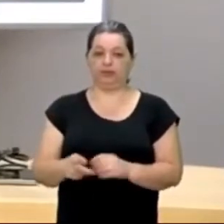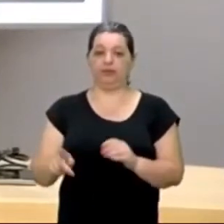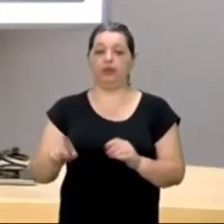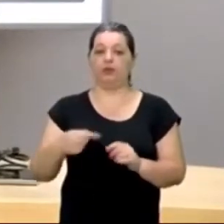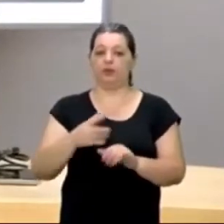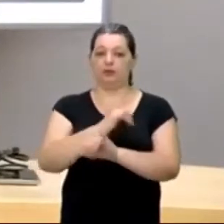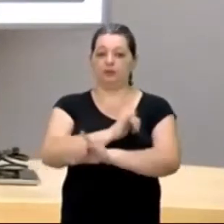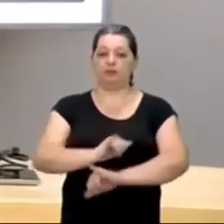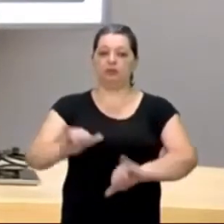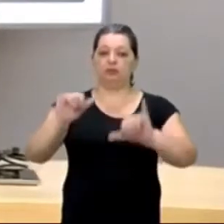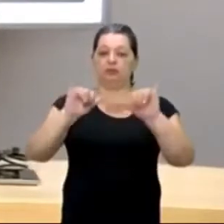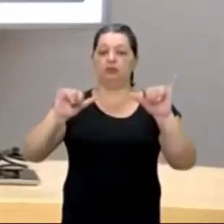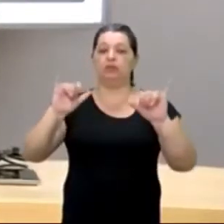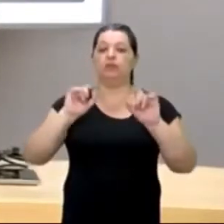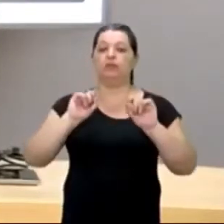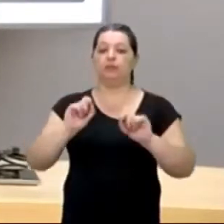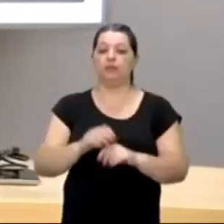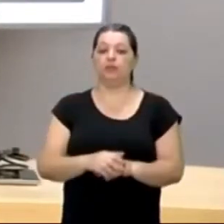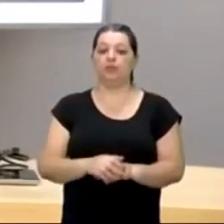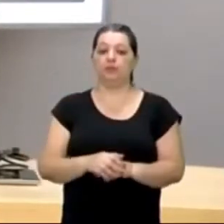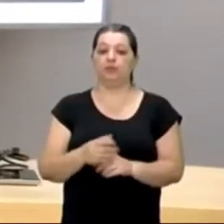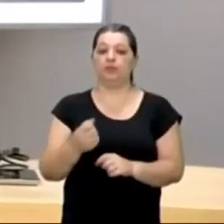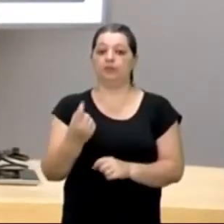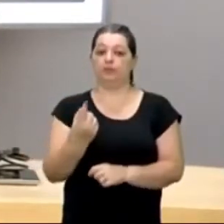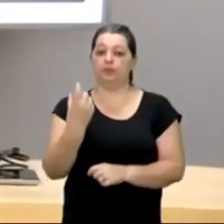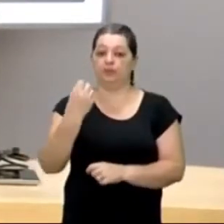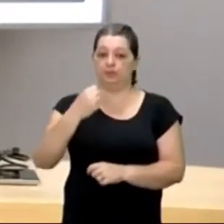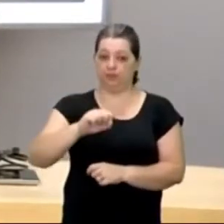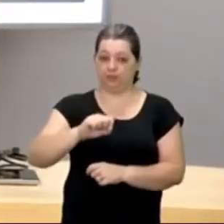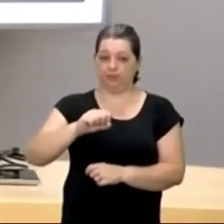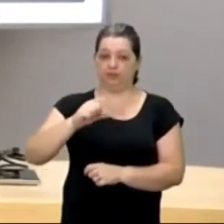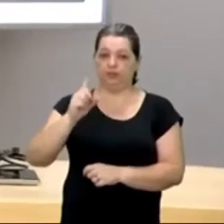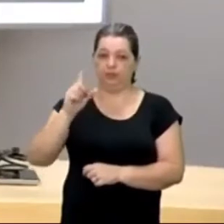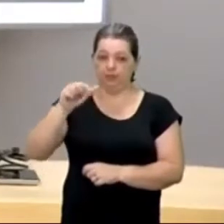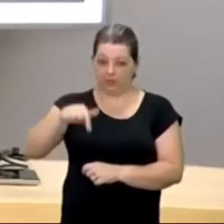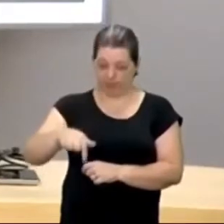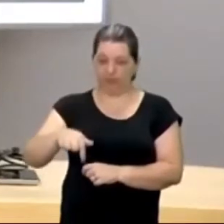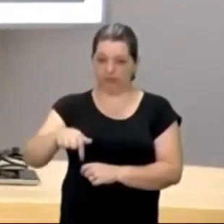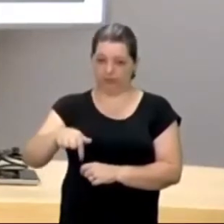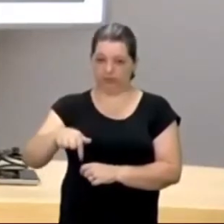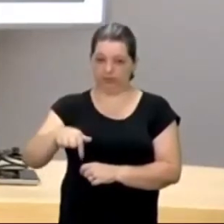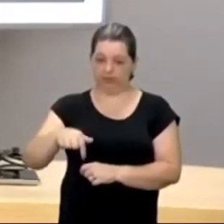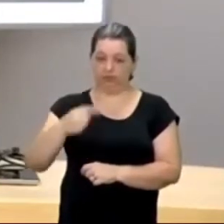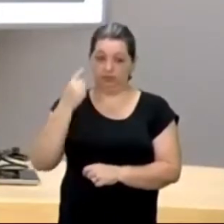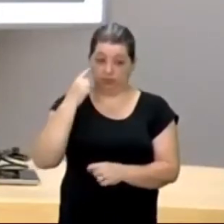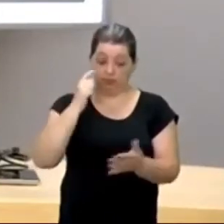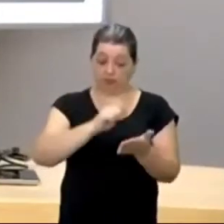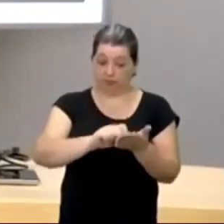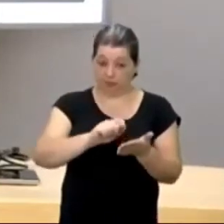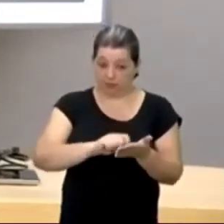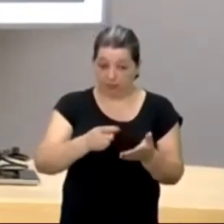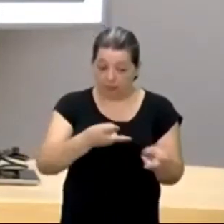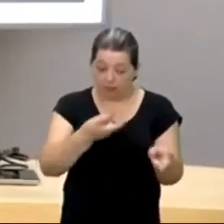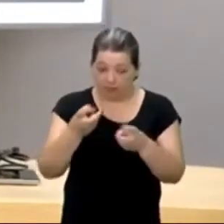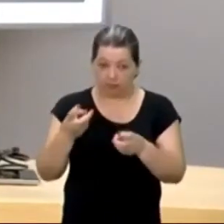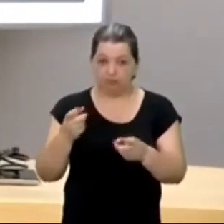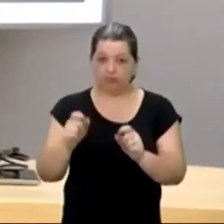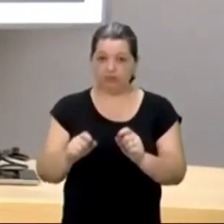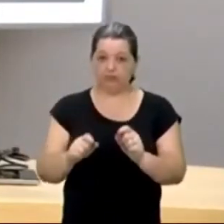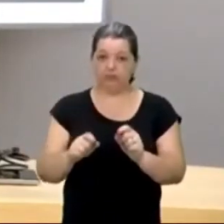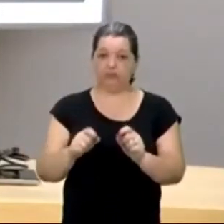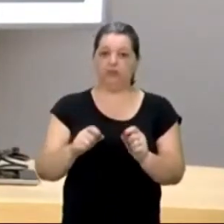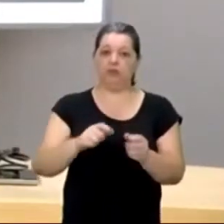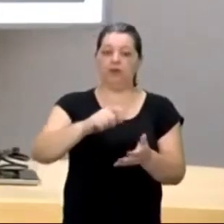pela primeira vez, em 1817. Então, notem, ela foi escrita em 1500,